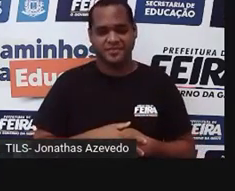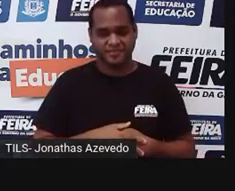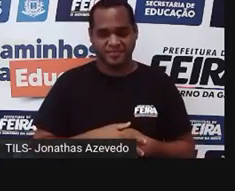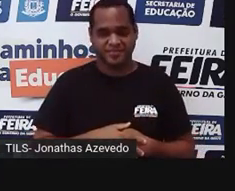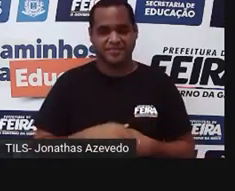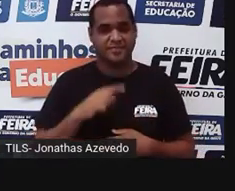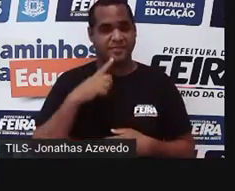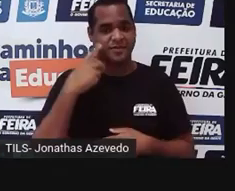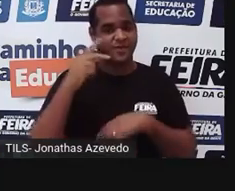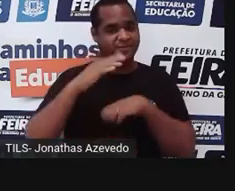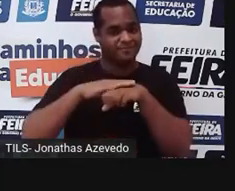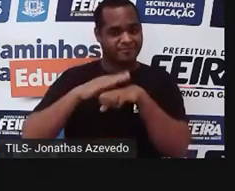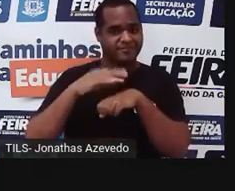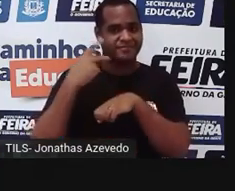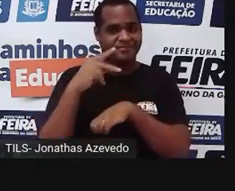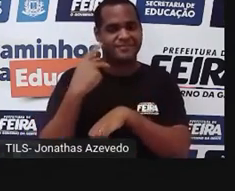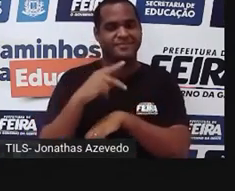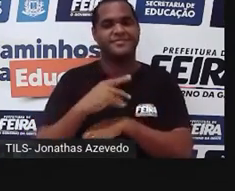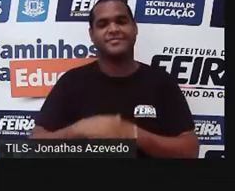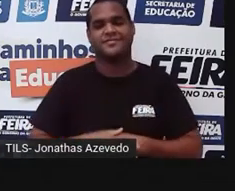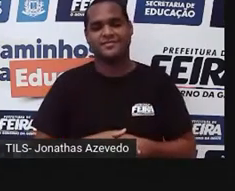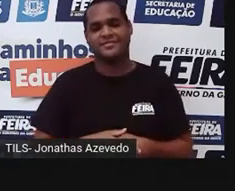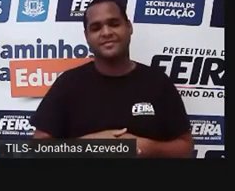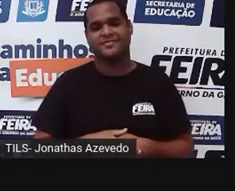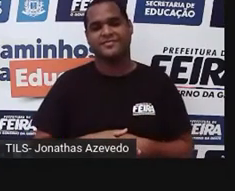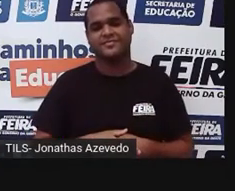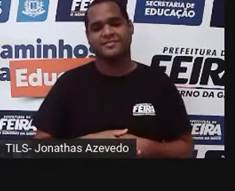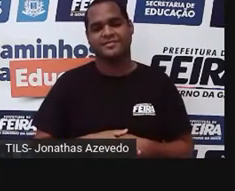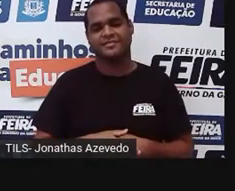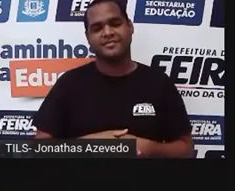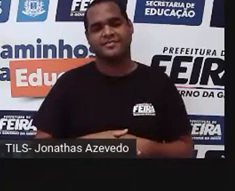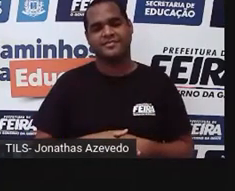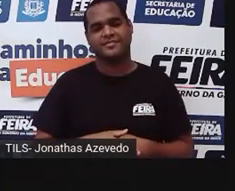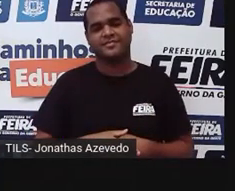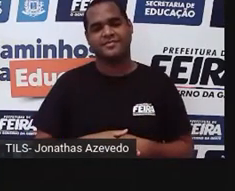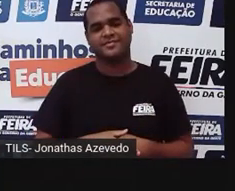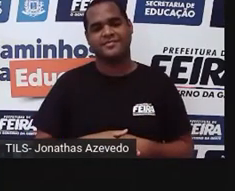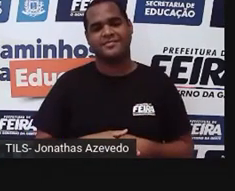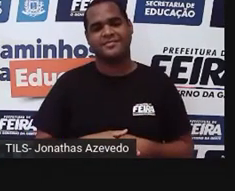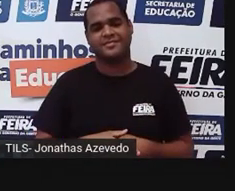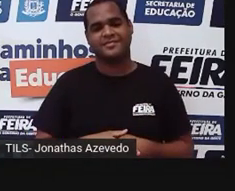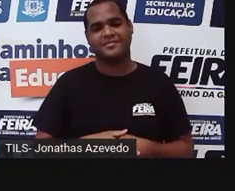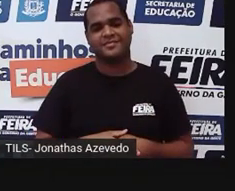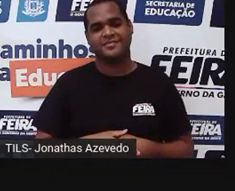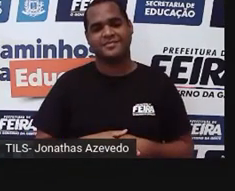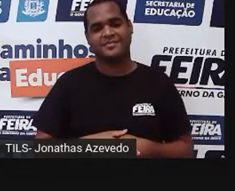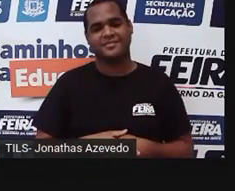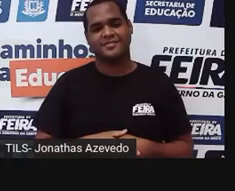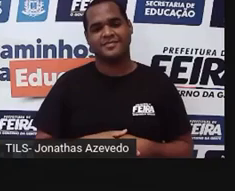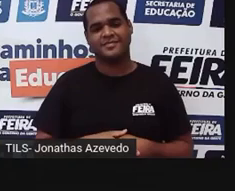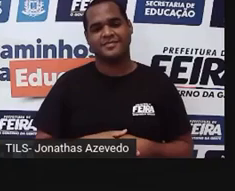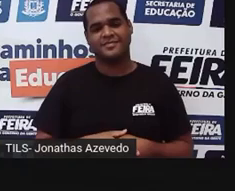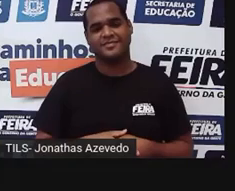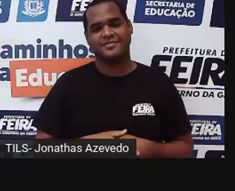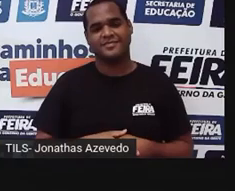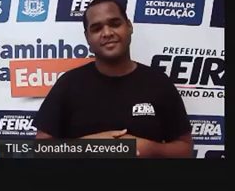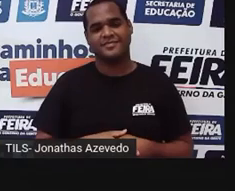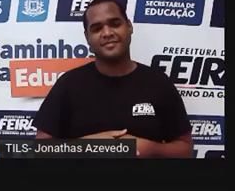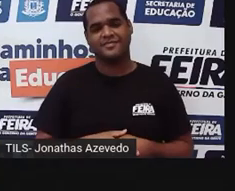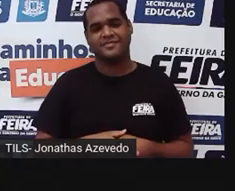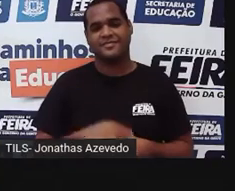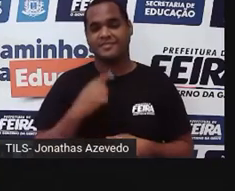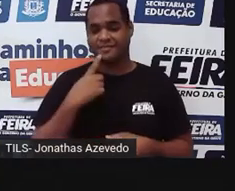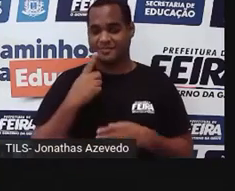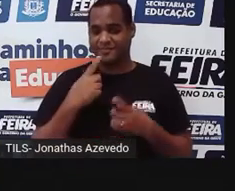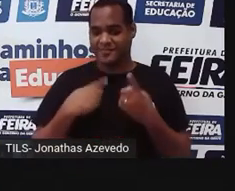resto vai ser com vocês. Ai, mas eu acho que agora o monstrinho vai... Vou entrar no estômago. Digestão